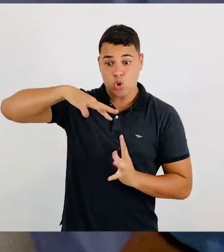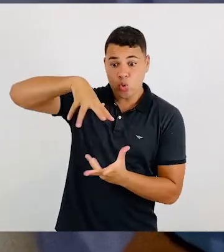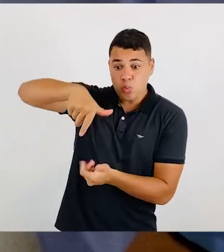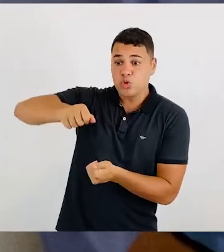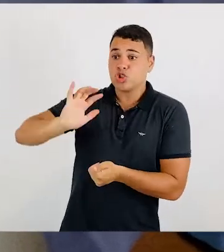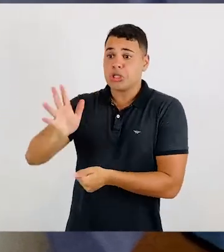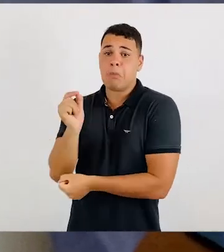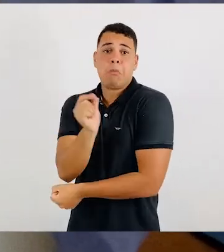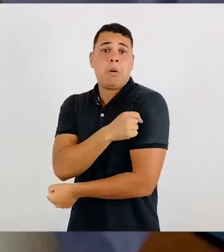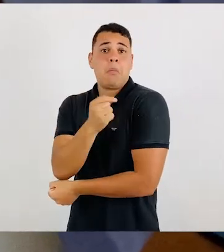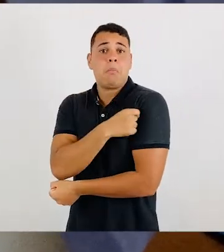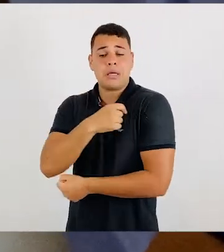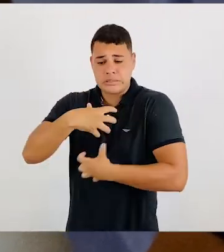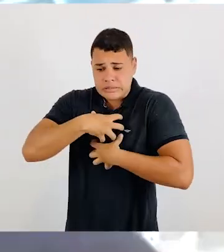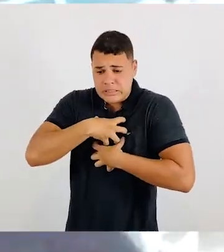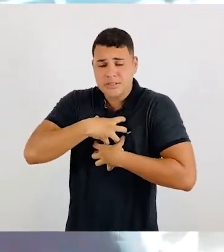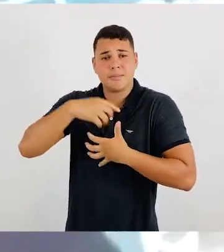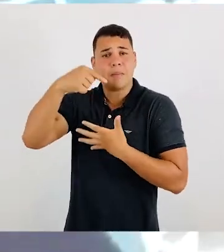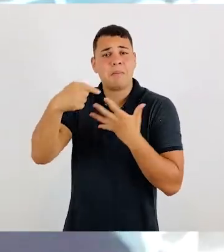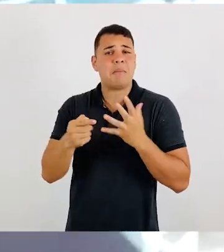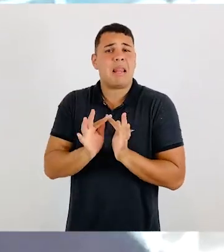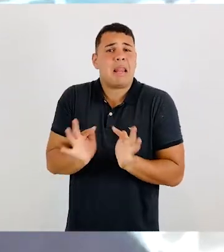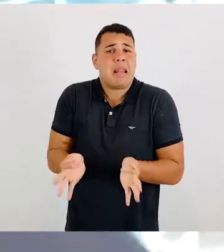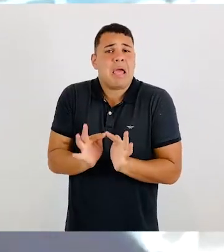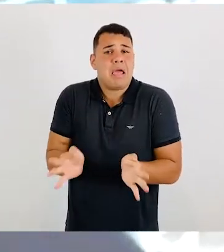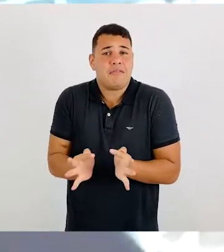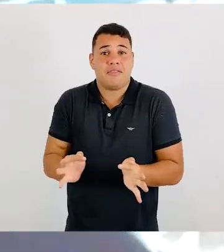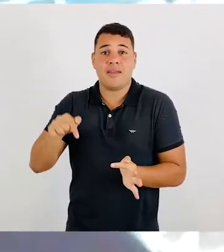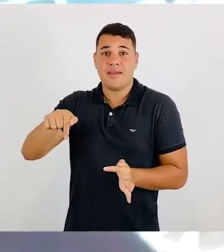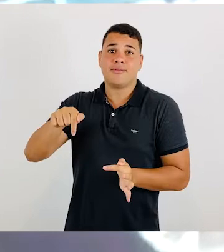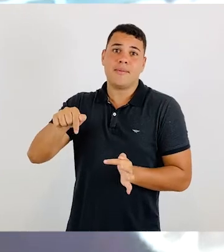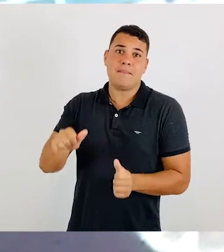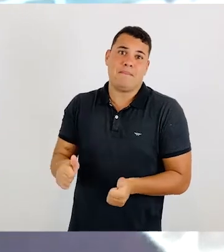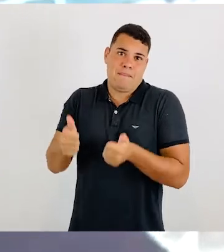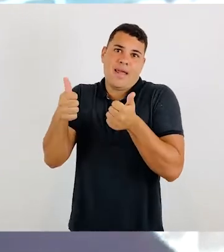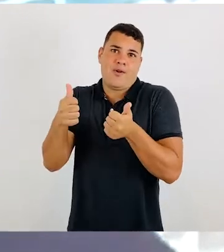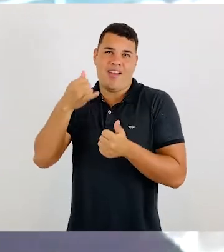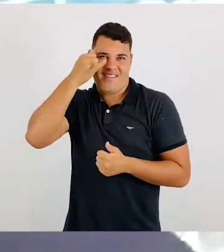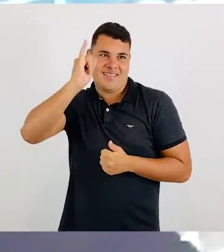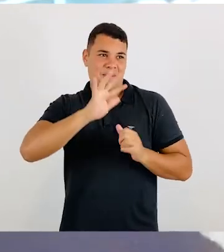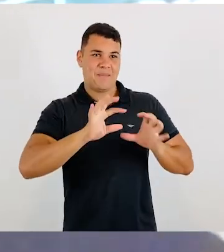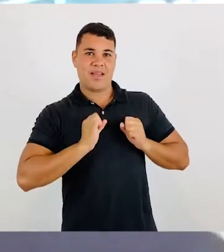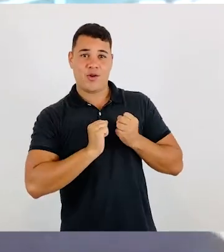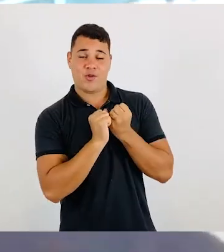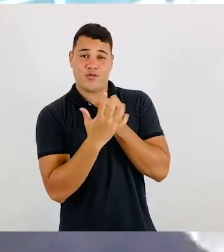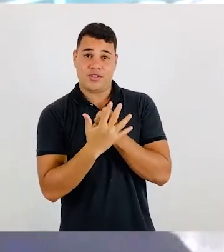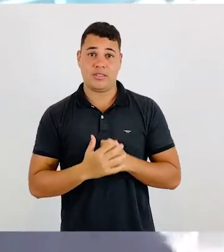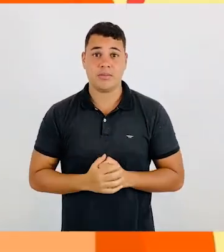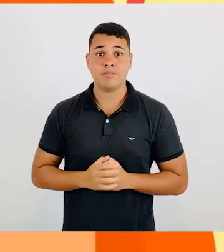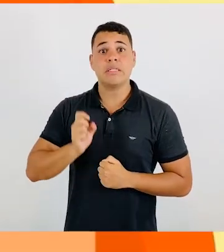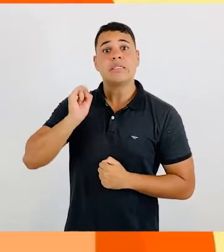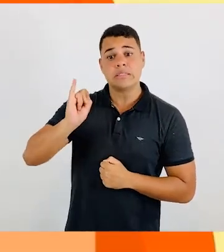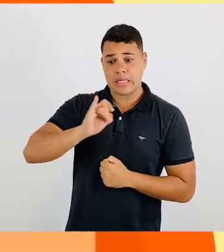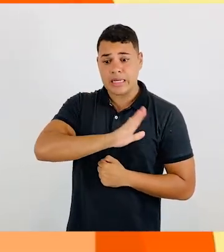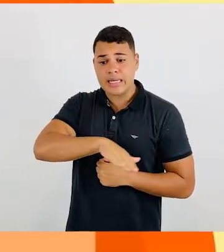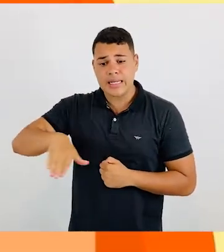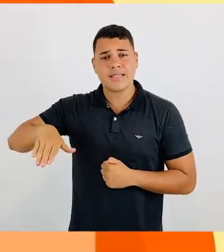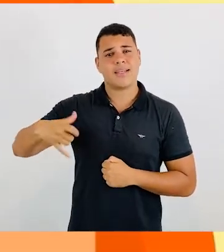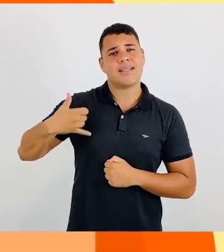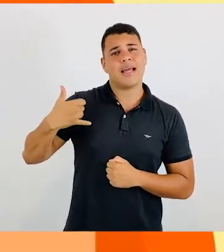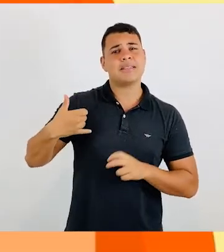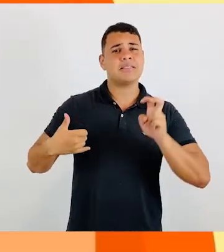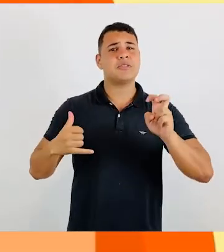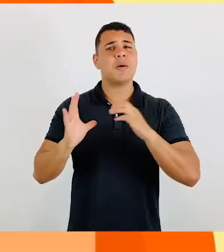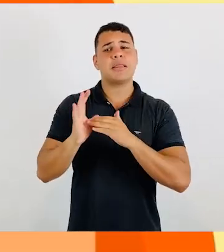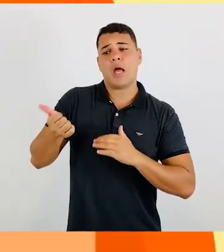crianças vacinadas no mundo, com um volume de reações adversas muito pequeno e um risco muito menor, que é o risco de pegar Covid. Quais são as consequências